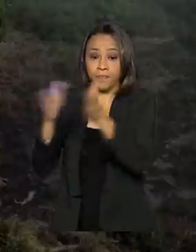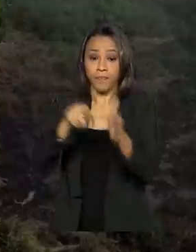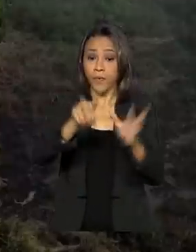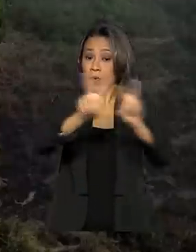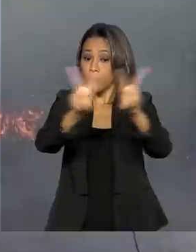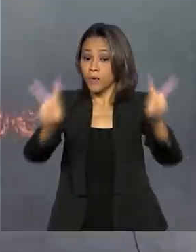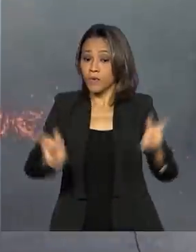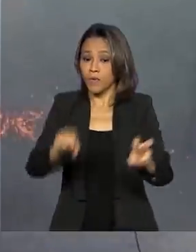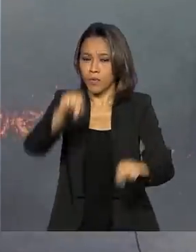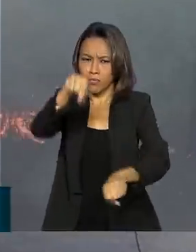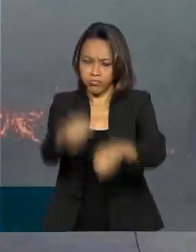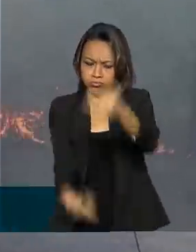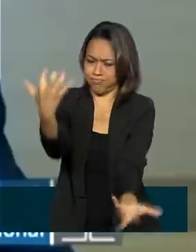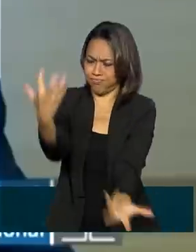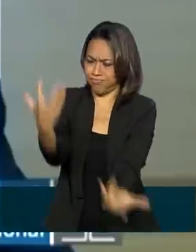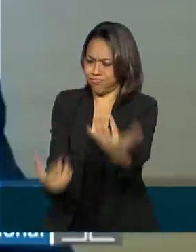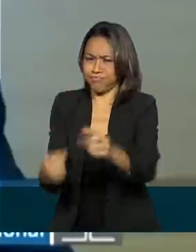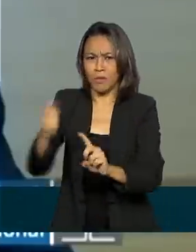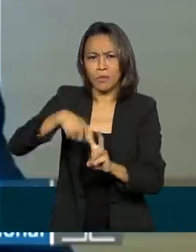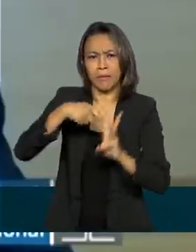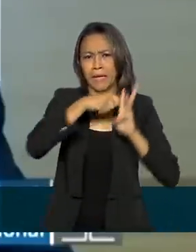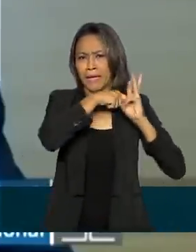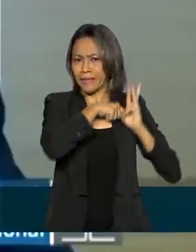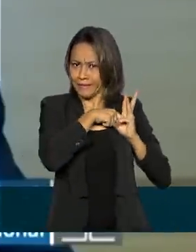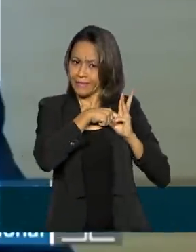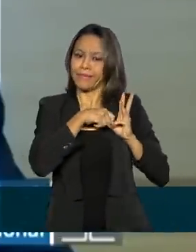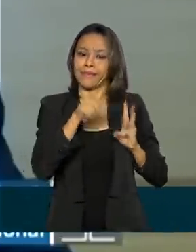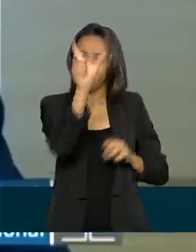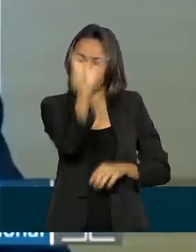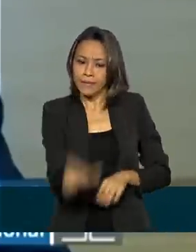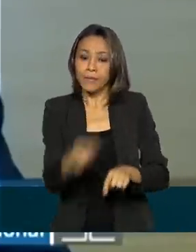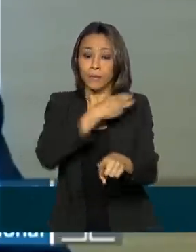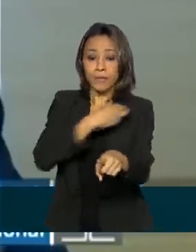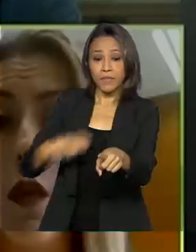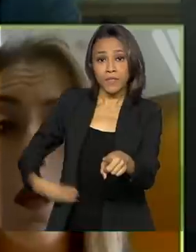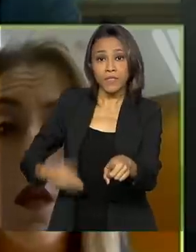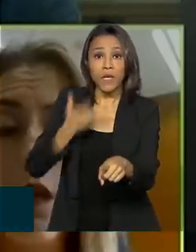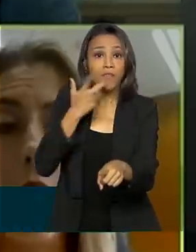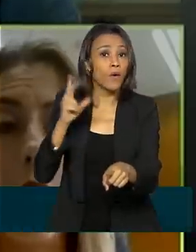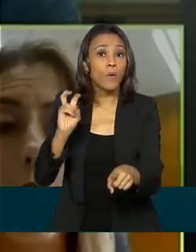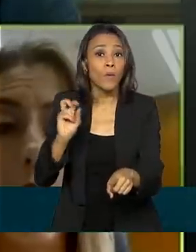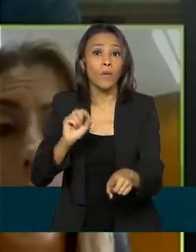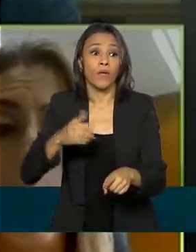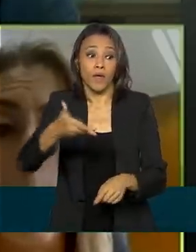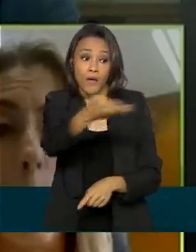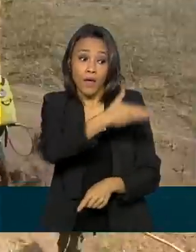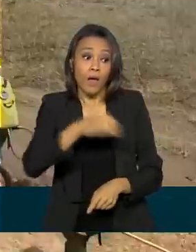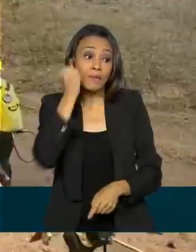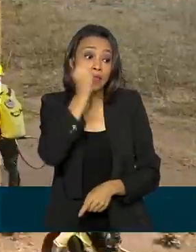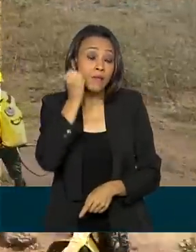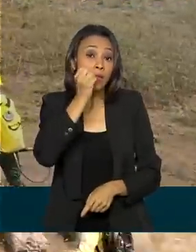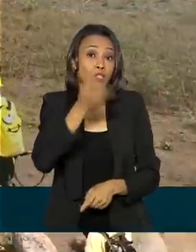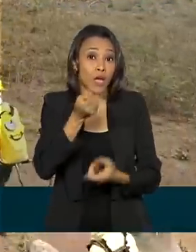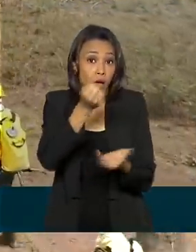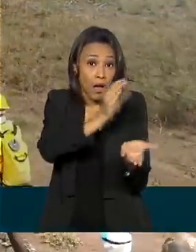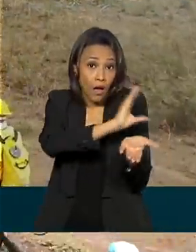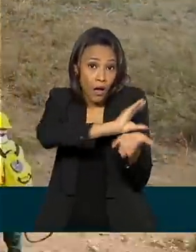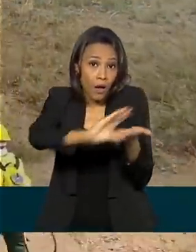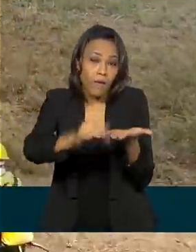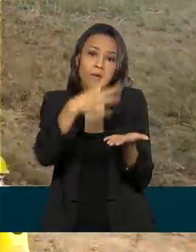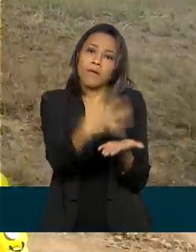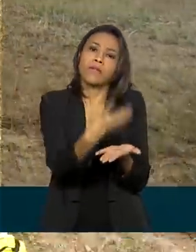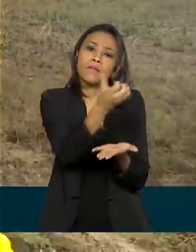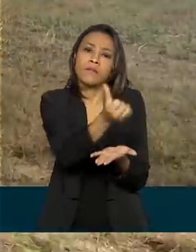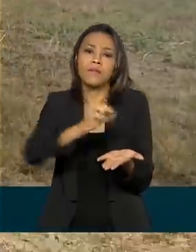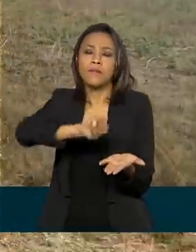que afetaram o Pantanal nos últimos meses, o ministro Rogério Marinho afirmou aos senadores que já liberou quase 47 milhões